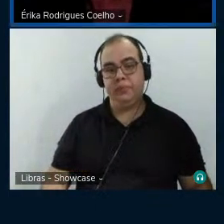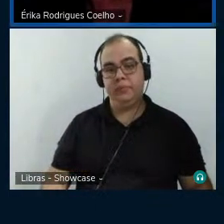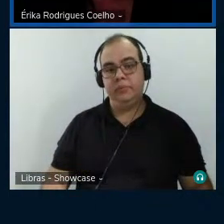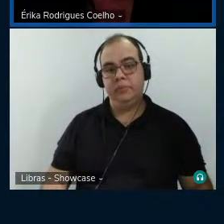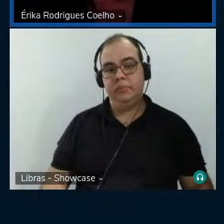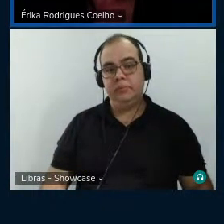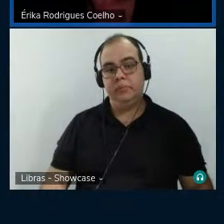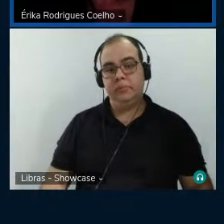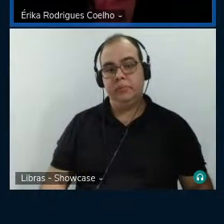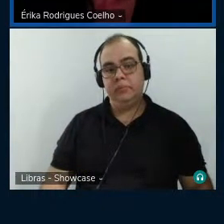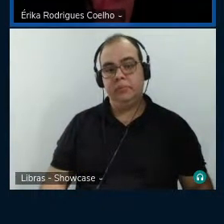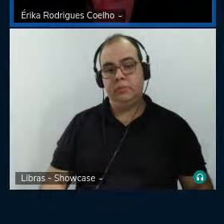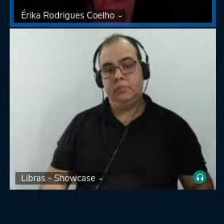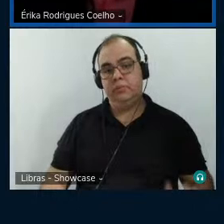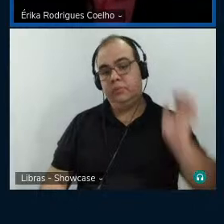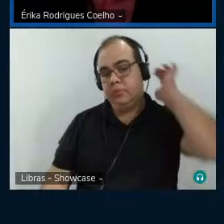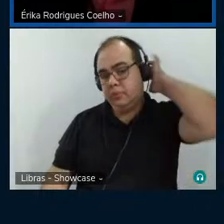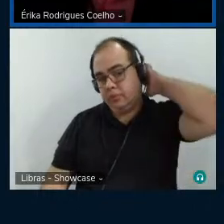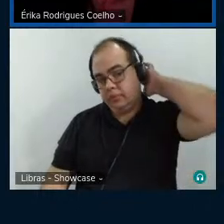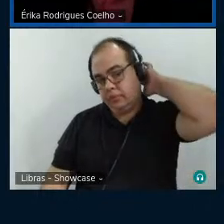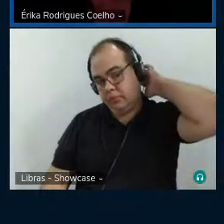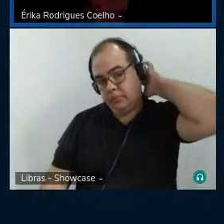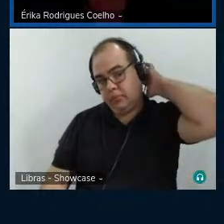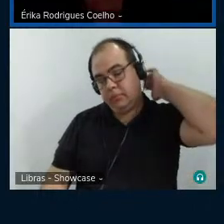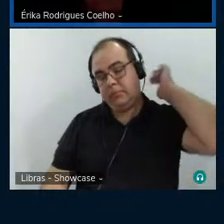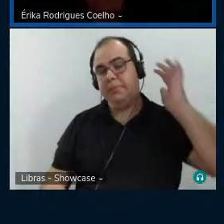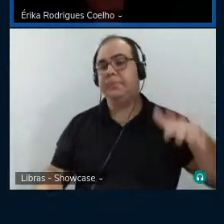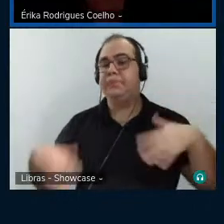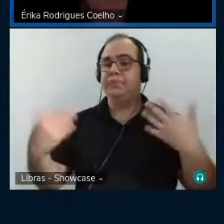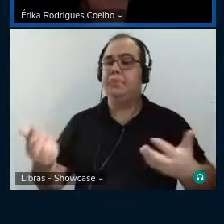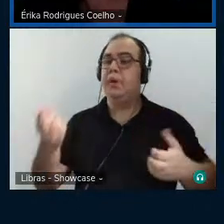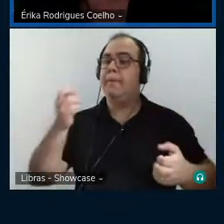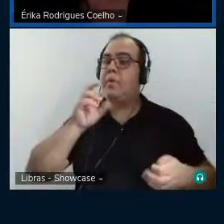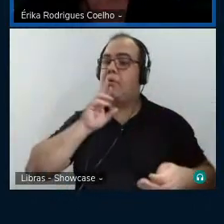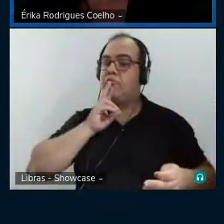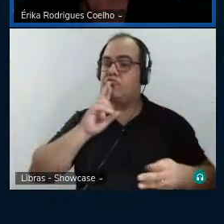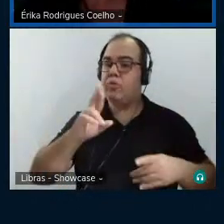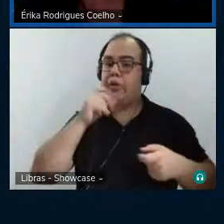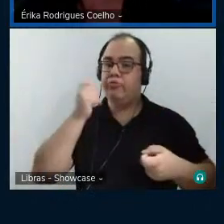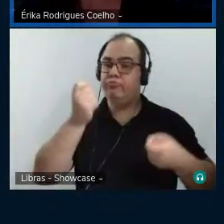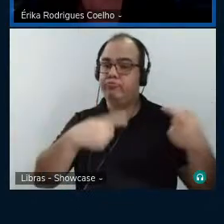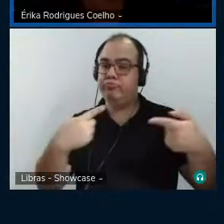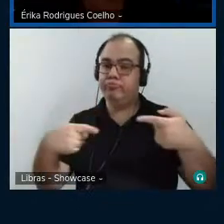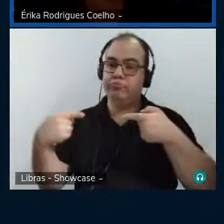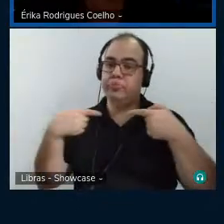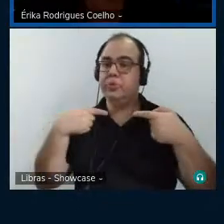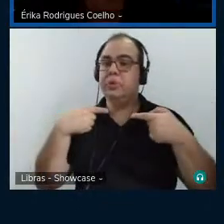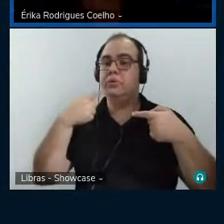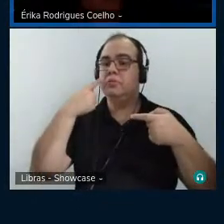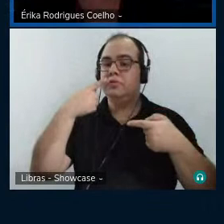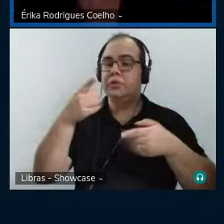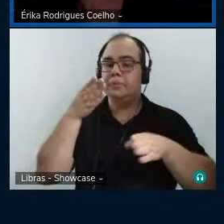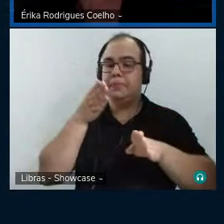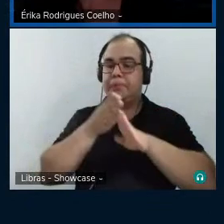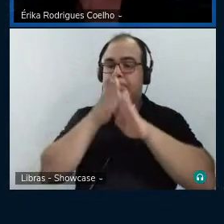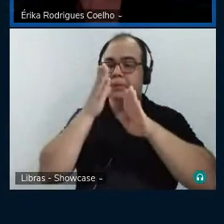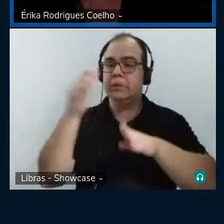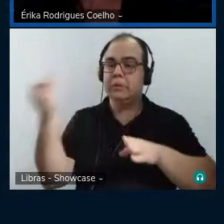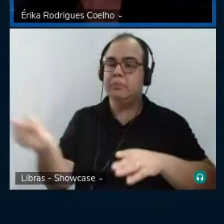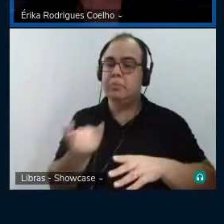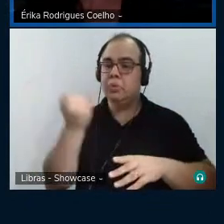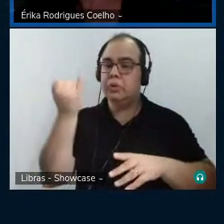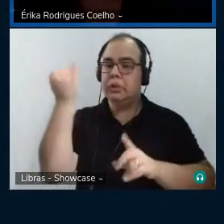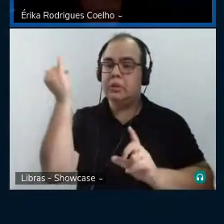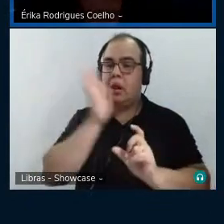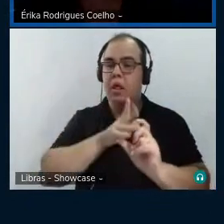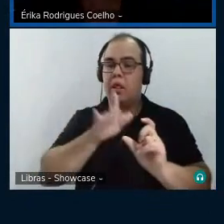Então, como resultados e discussão, foi evidenciado a importância do